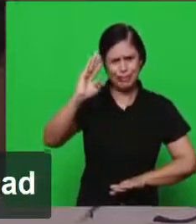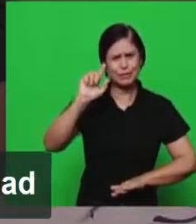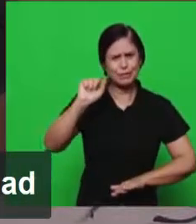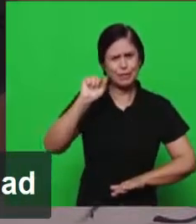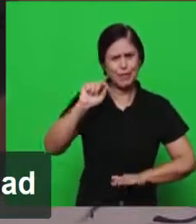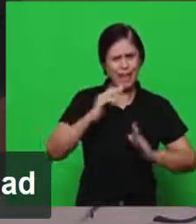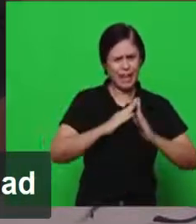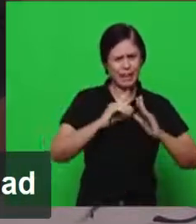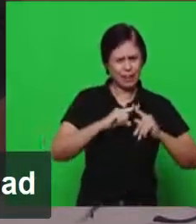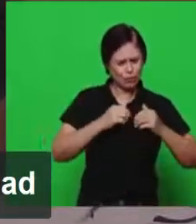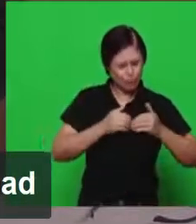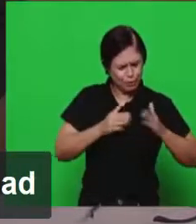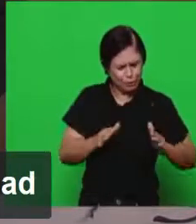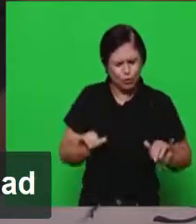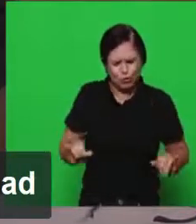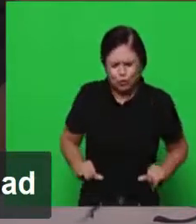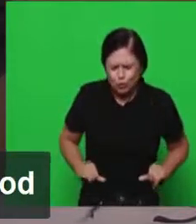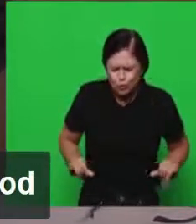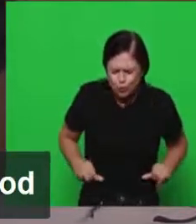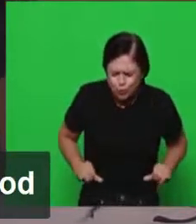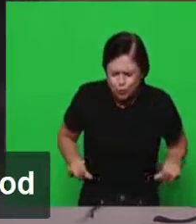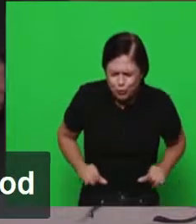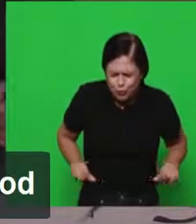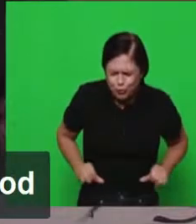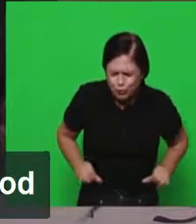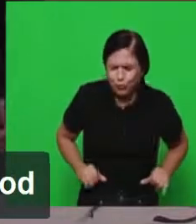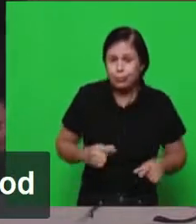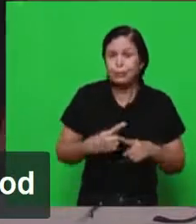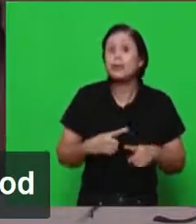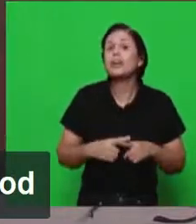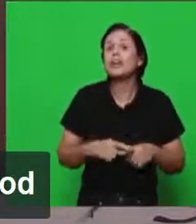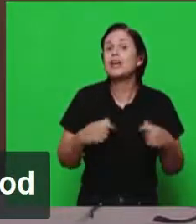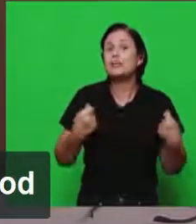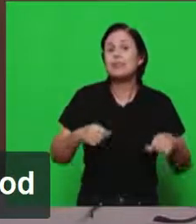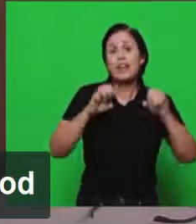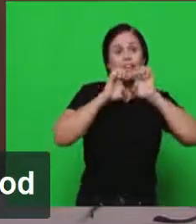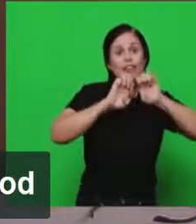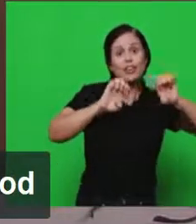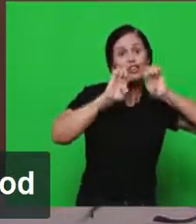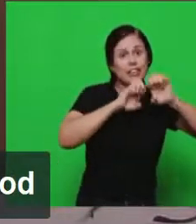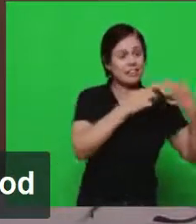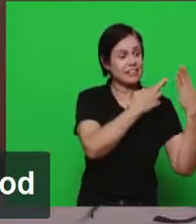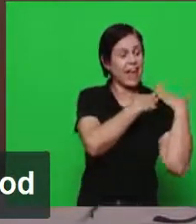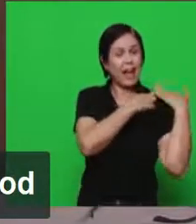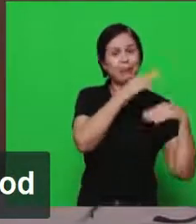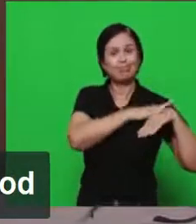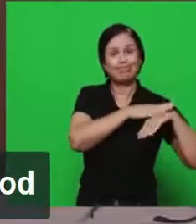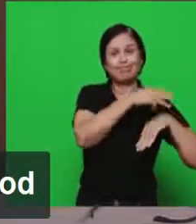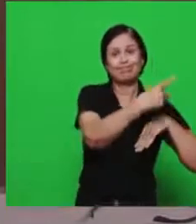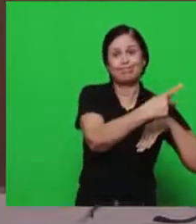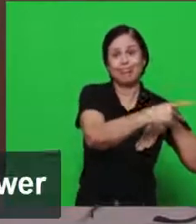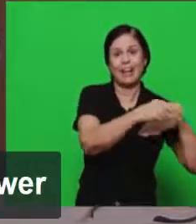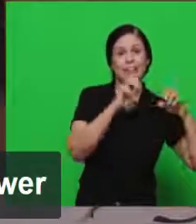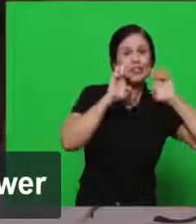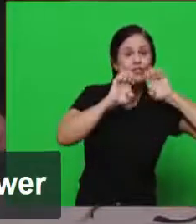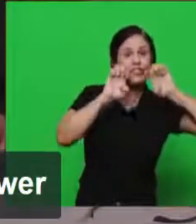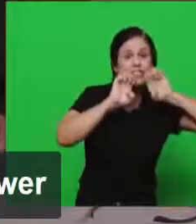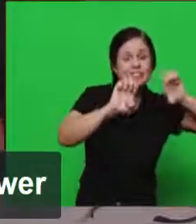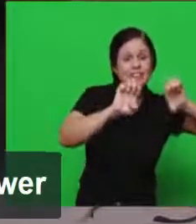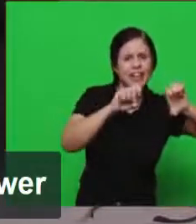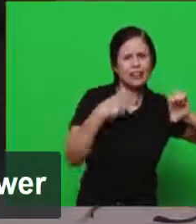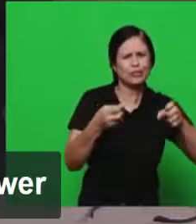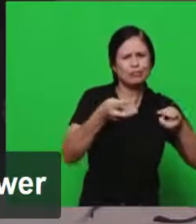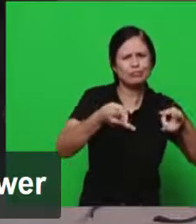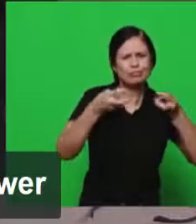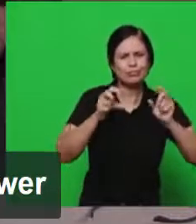os grandes sofrimentos da igreja foi quando ela teve que jogar a semente que é a palavra de Deus aí nós vamos